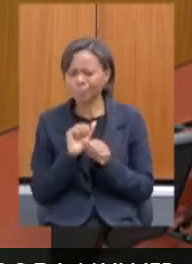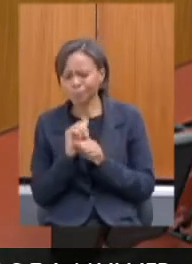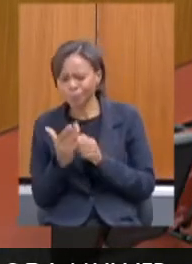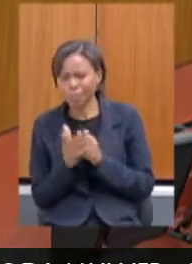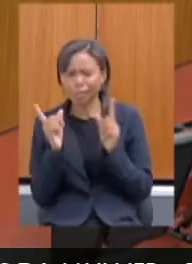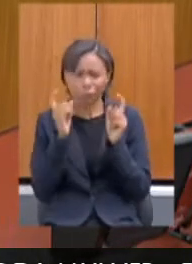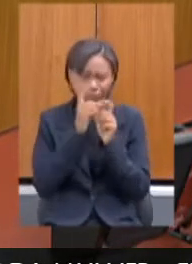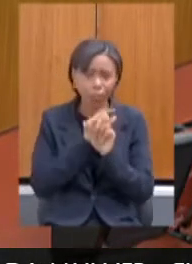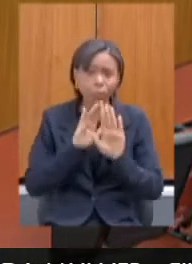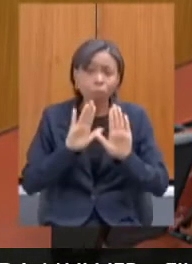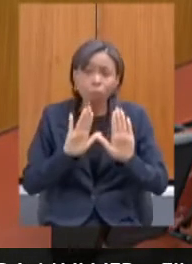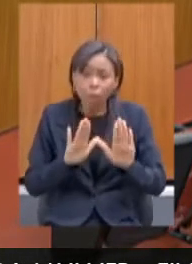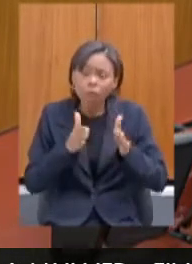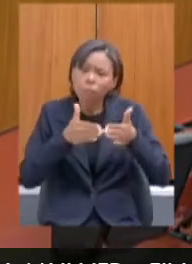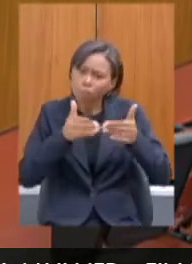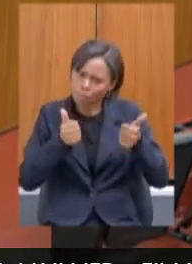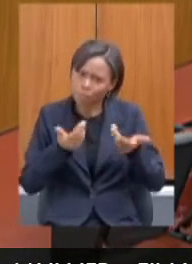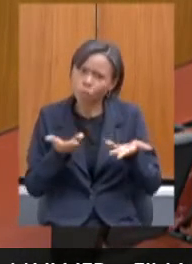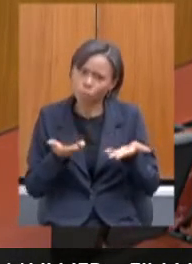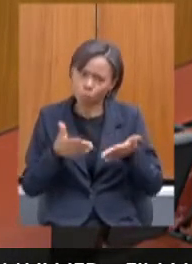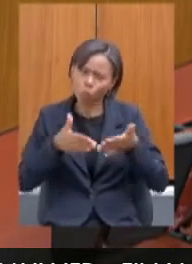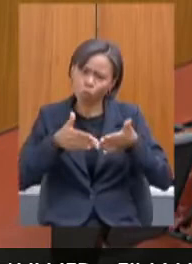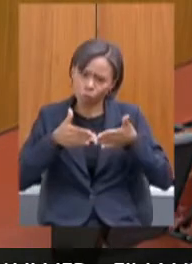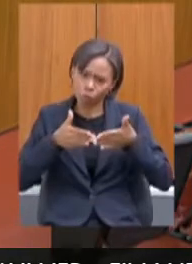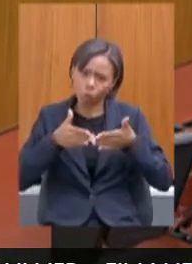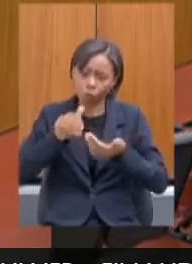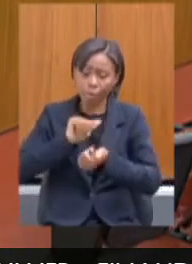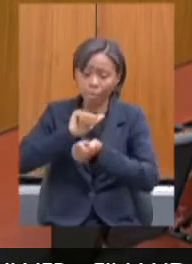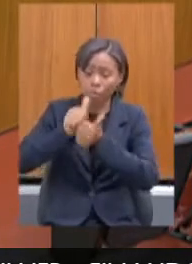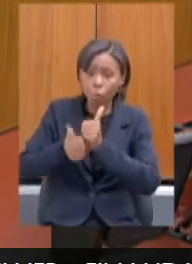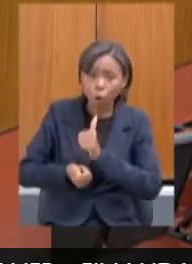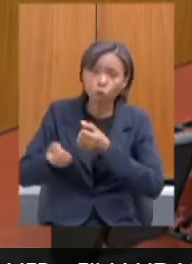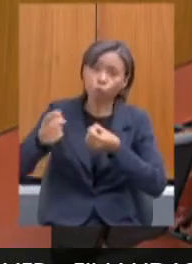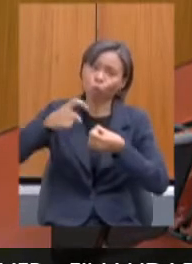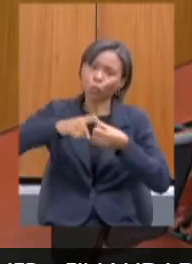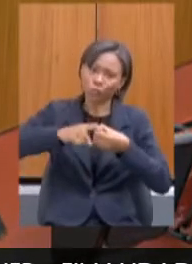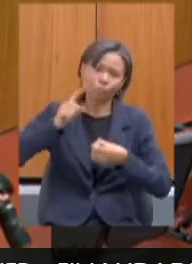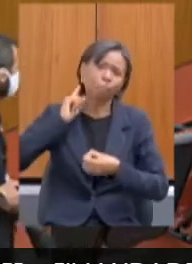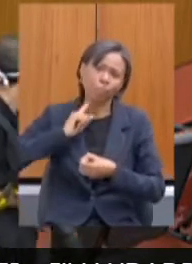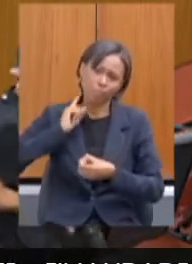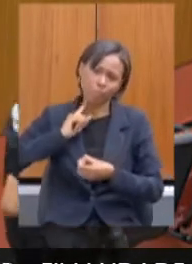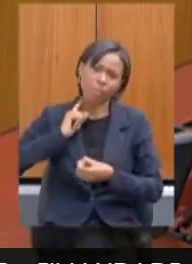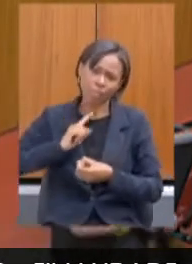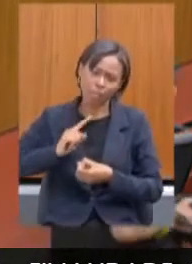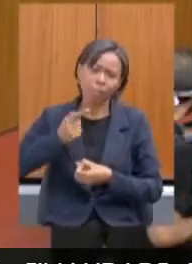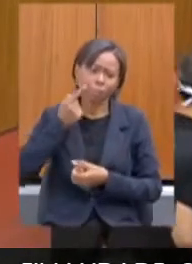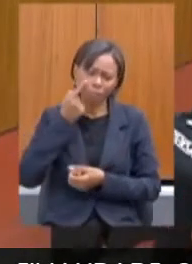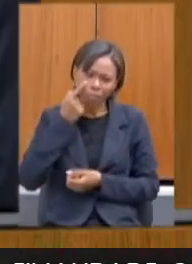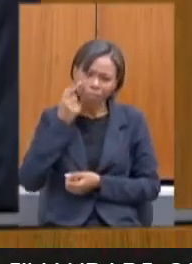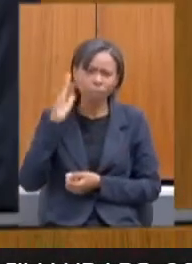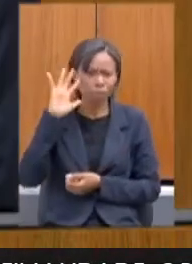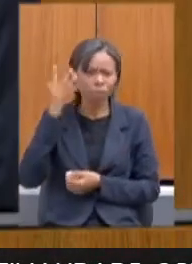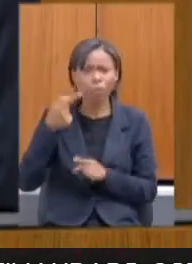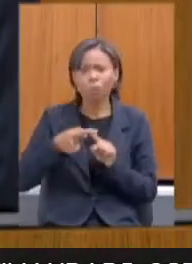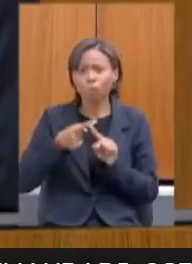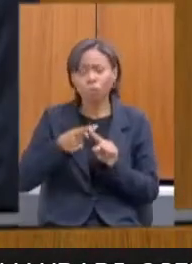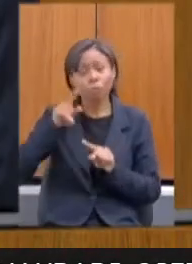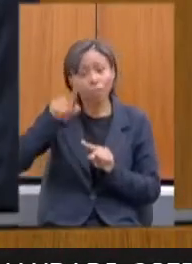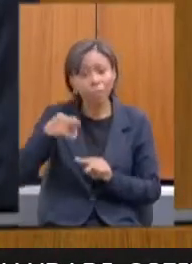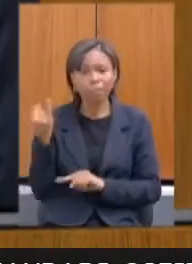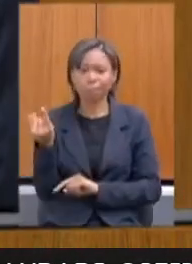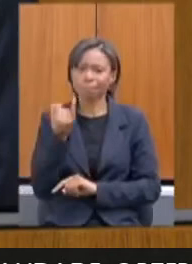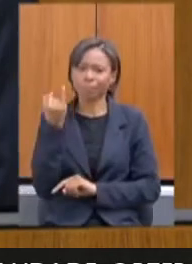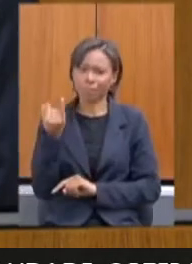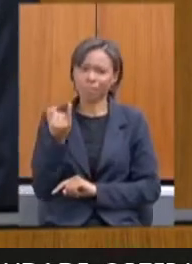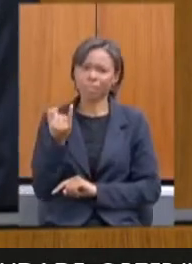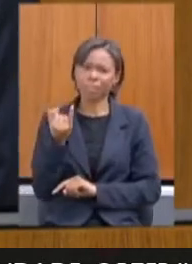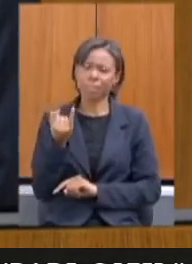maior carinho a preparação para essa retomada do esporte no Estado de Minas Gerais. É muito importante, nós estamos muito defasados nesse setor